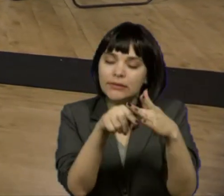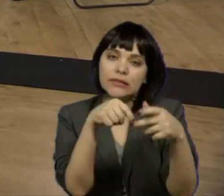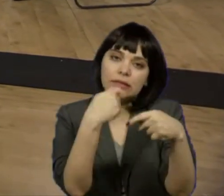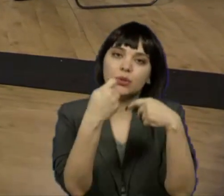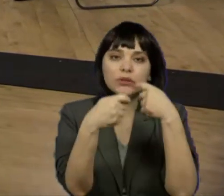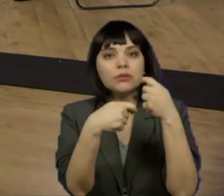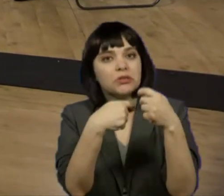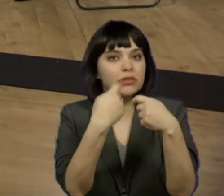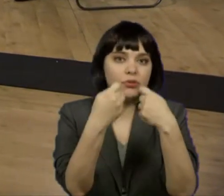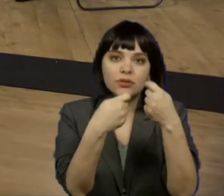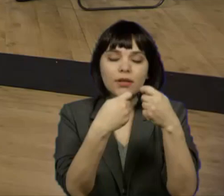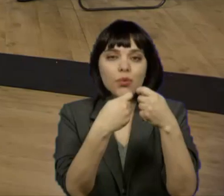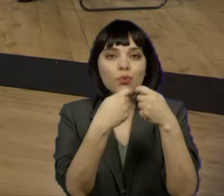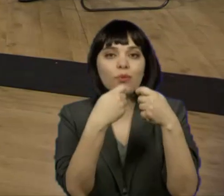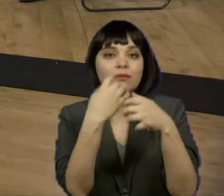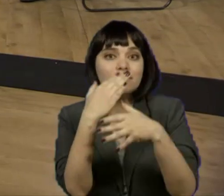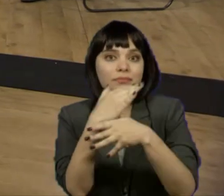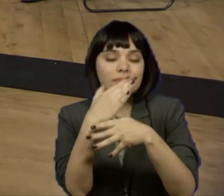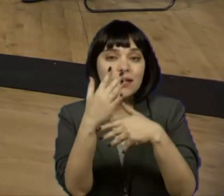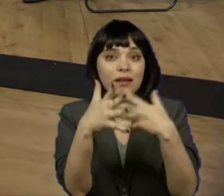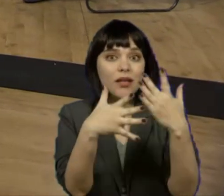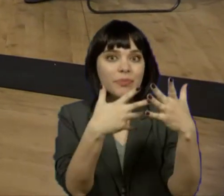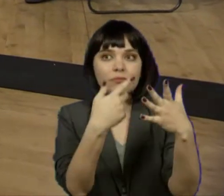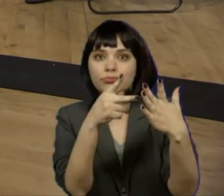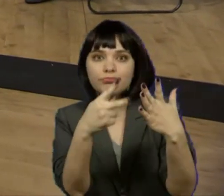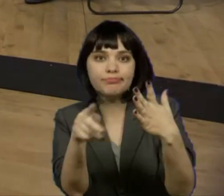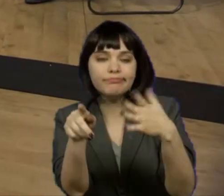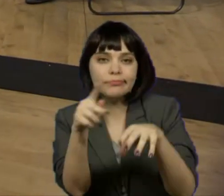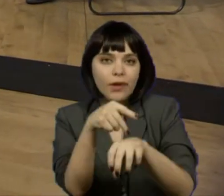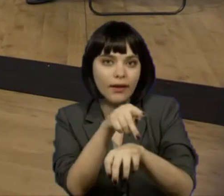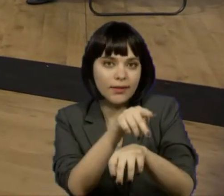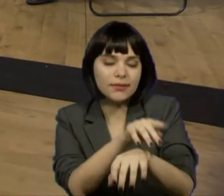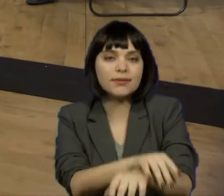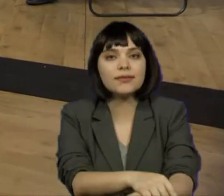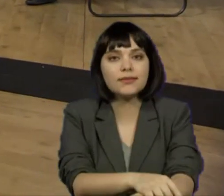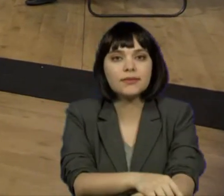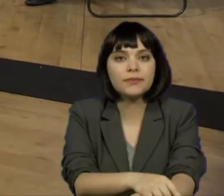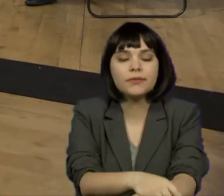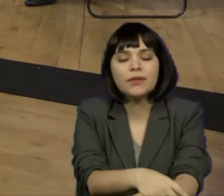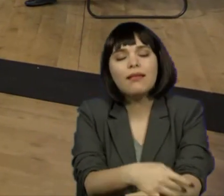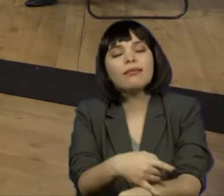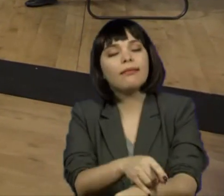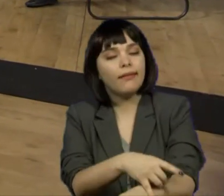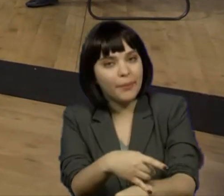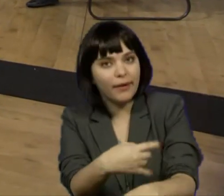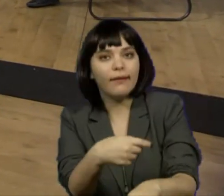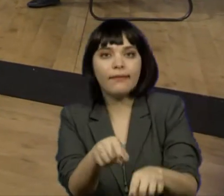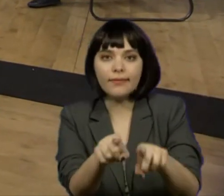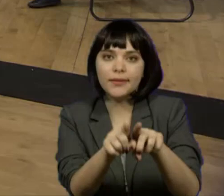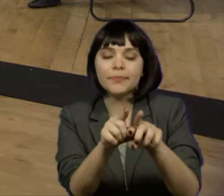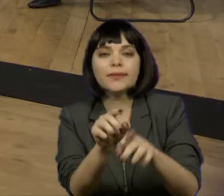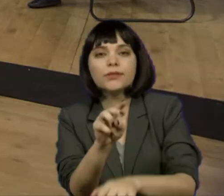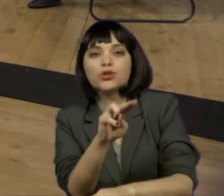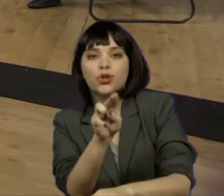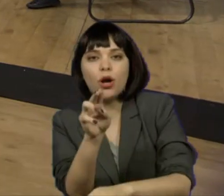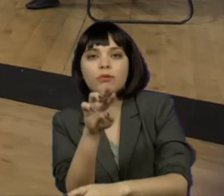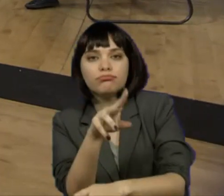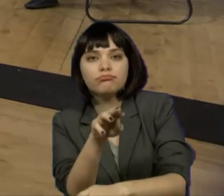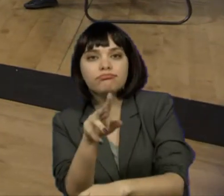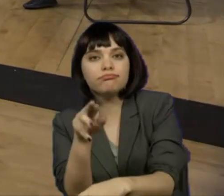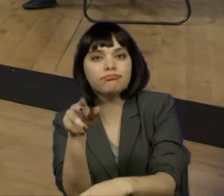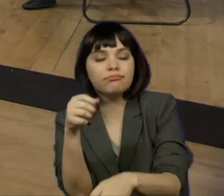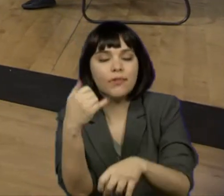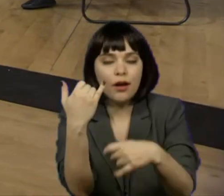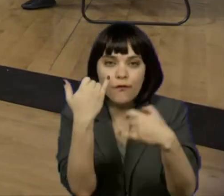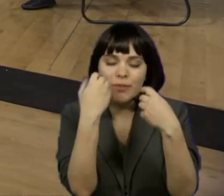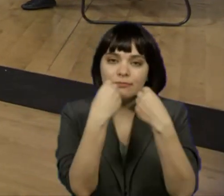vocabulário em língua de sinais desses países, né? Sinais, nomes técnicos desse país para estar apresentando